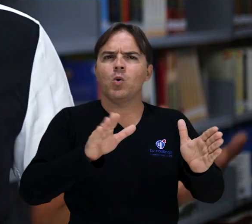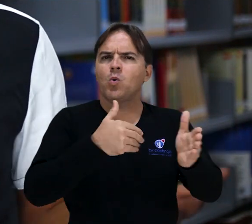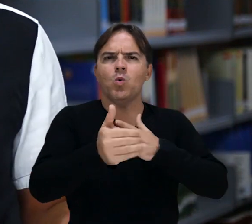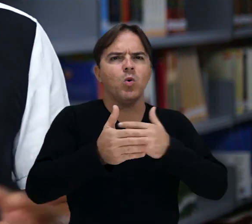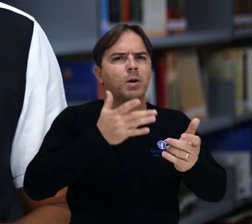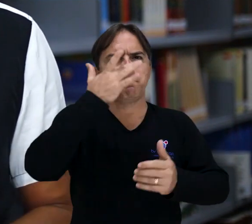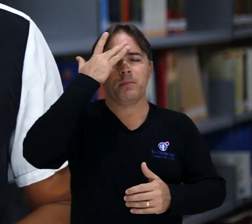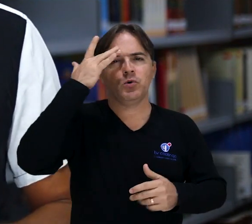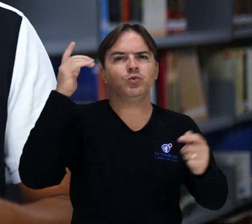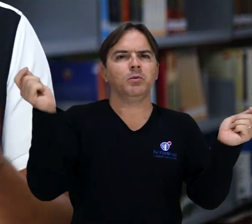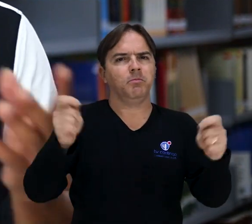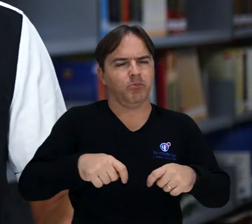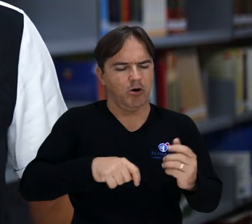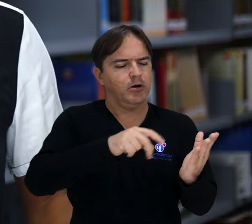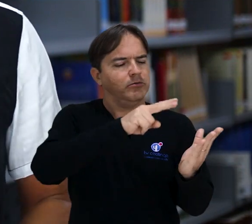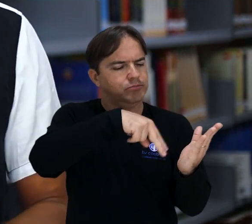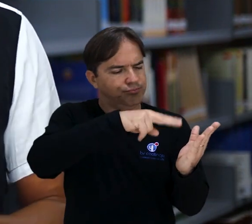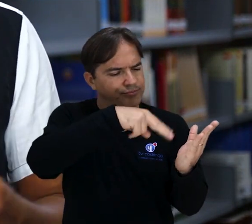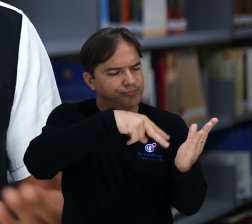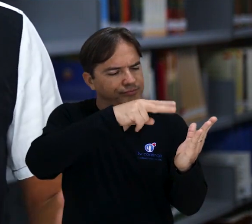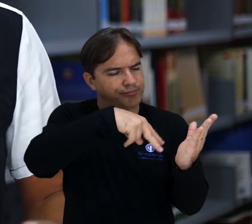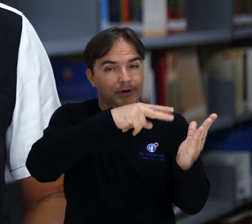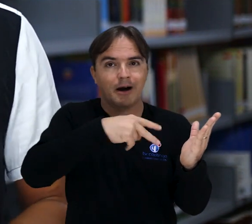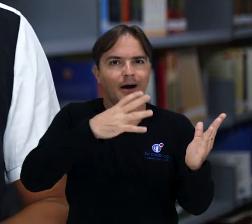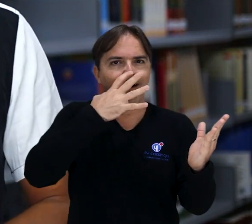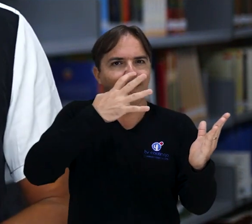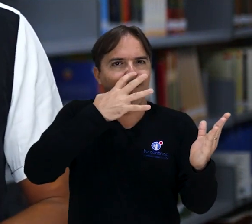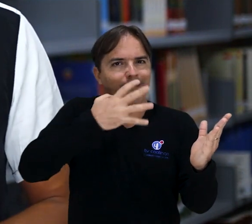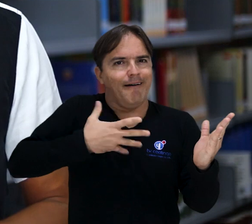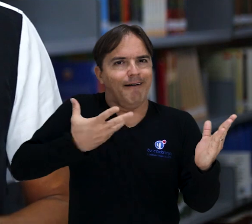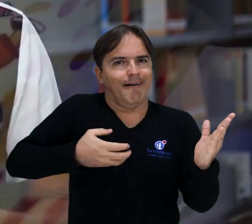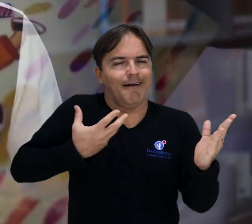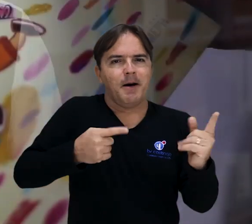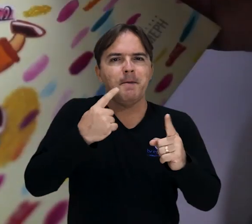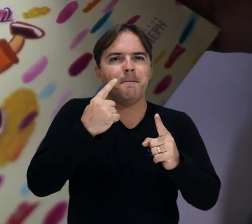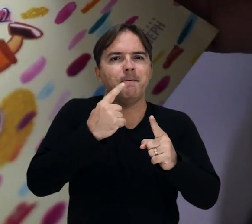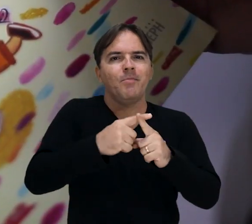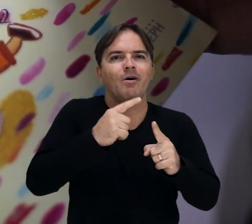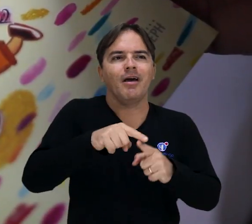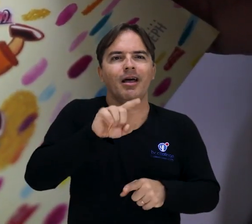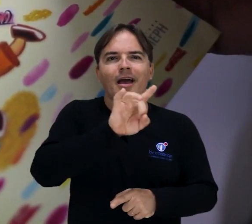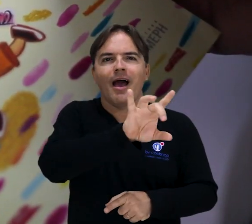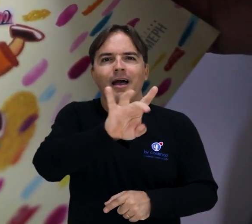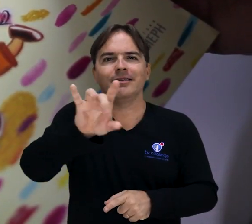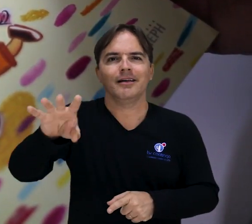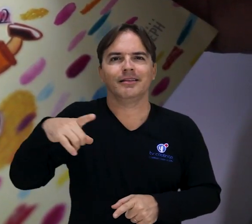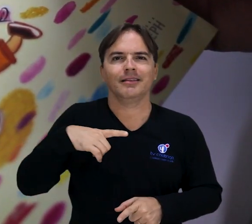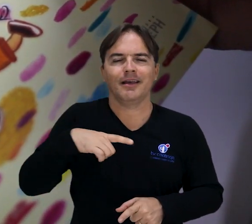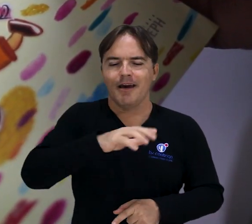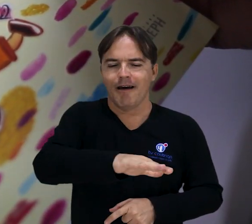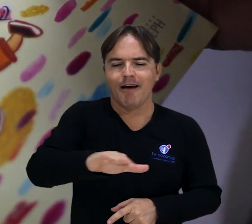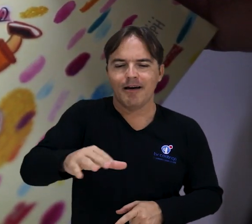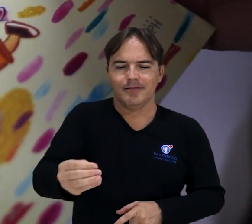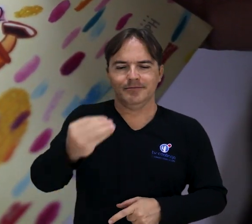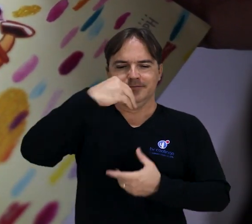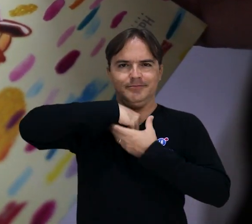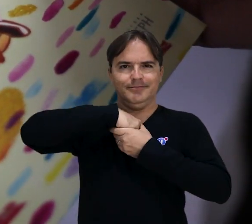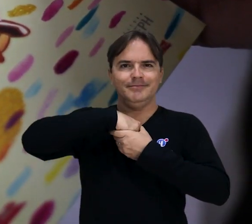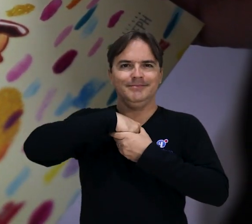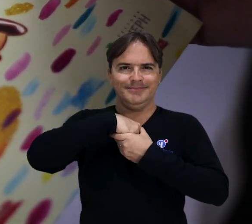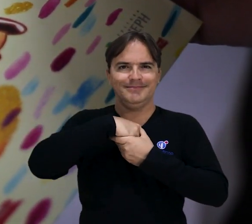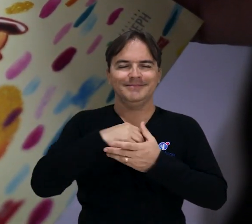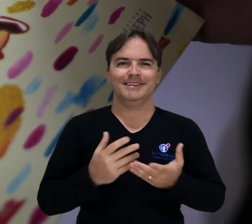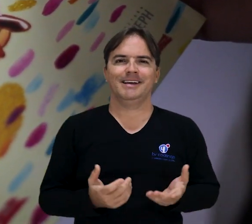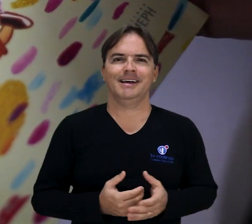qualquer pessoa é criança e pode pegar o livro e vai se identificar também de alguma forma. Porque todos nós ainda temos uma criança dentro da gente. O livro